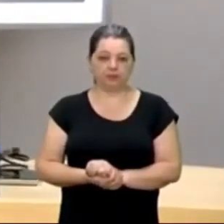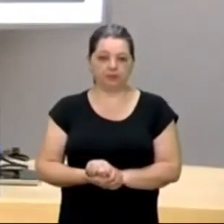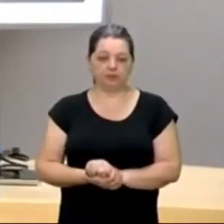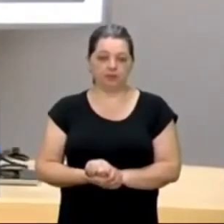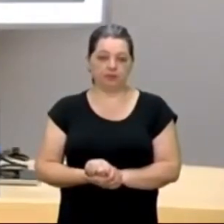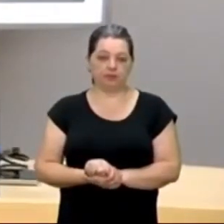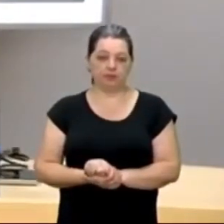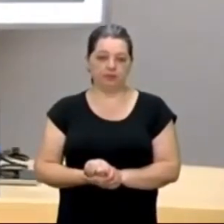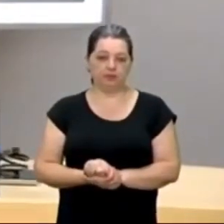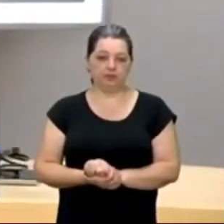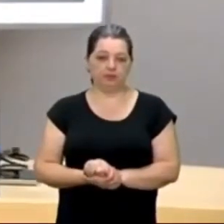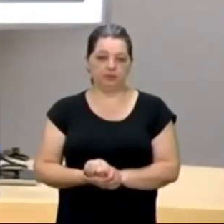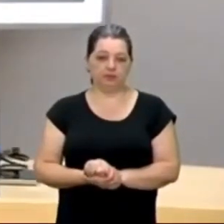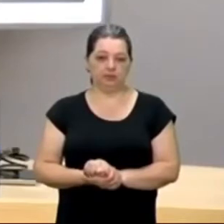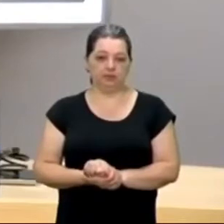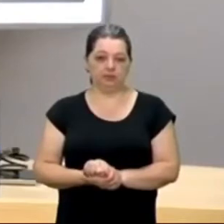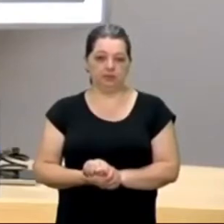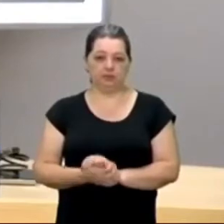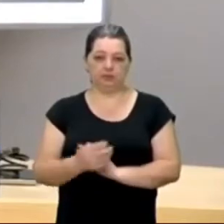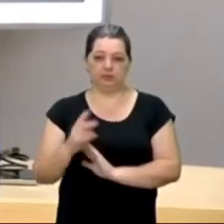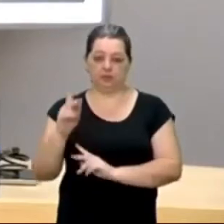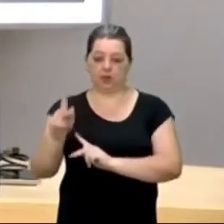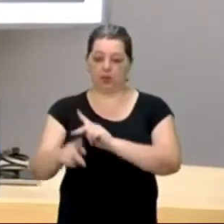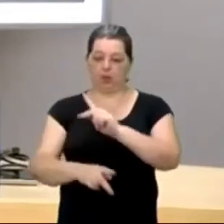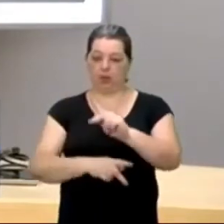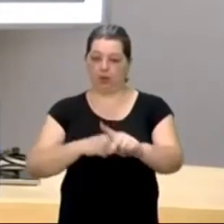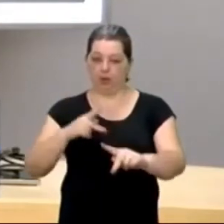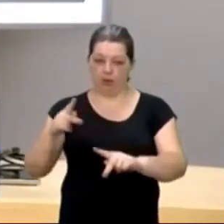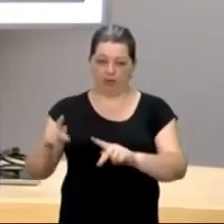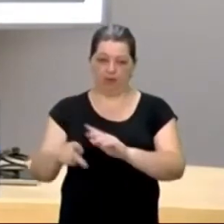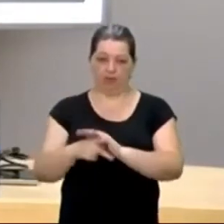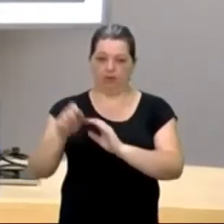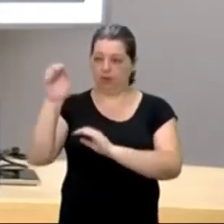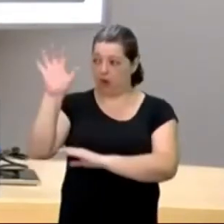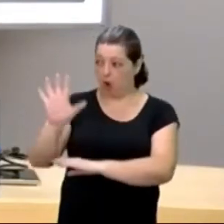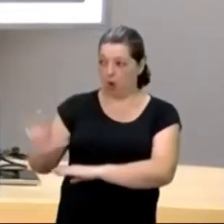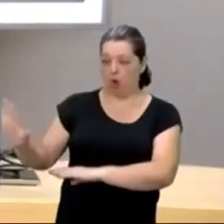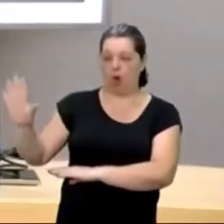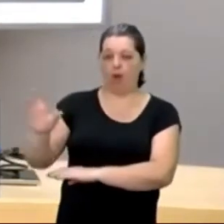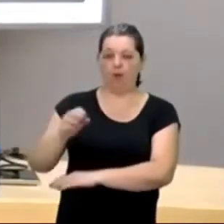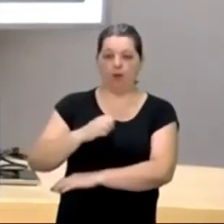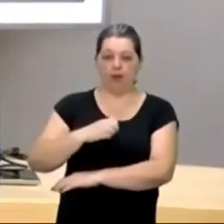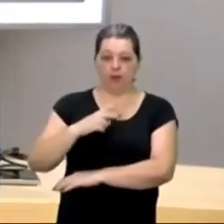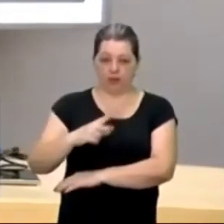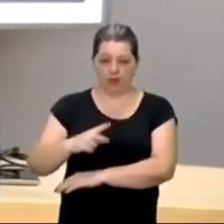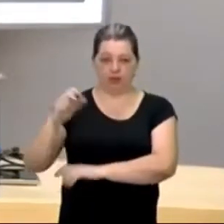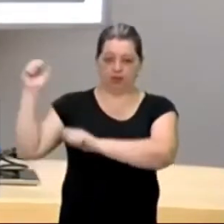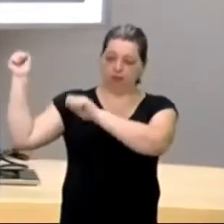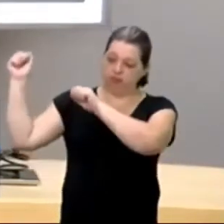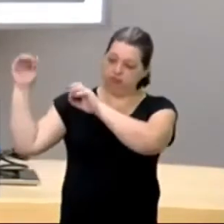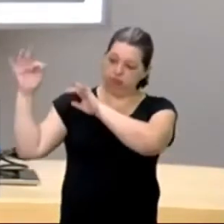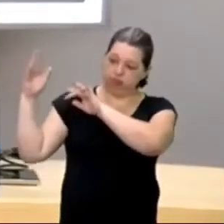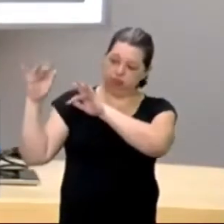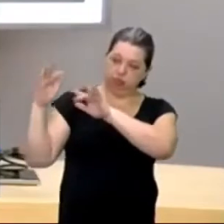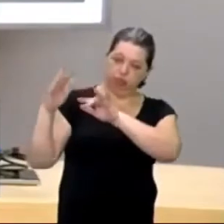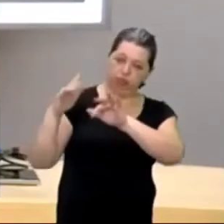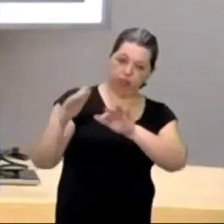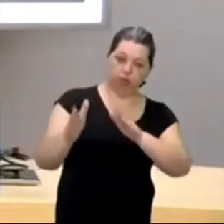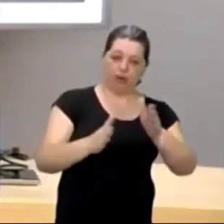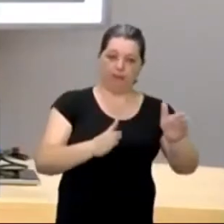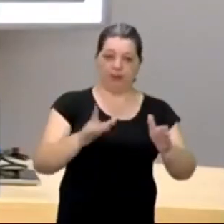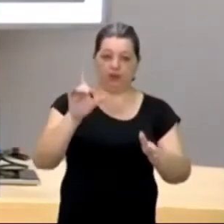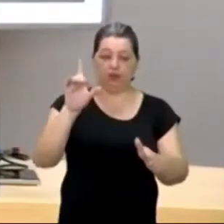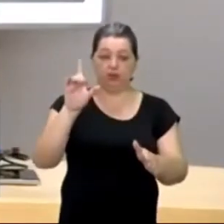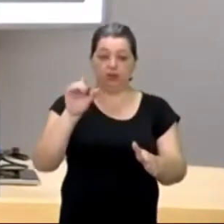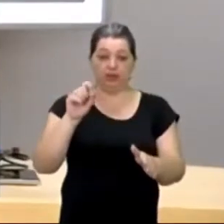os, os portugueses, chegaram ao Brasil, os europeus, chegaram ao Brasil, passaram dez dias aqui, e